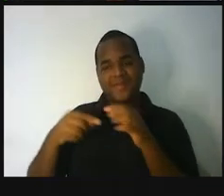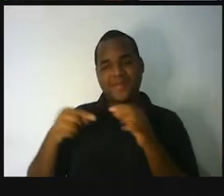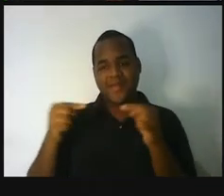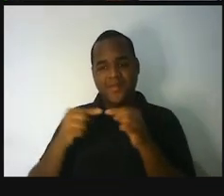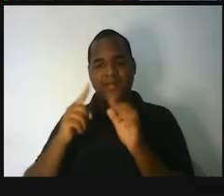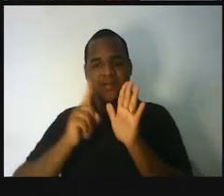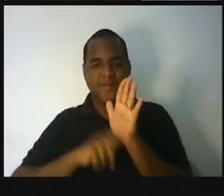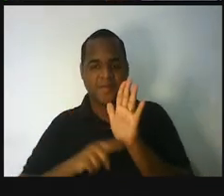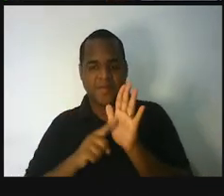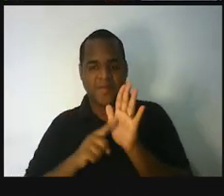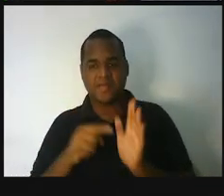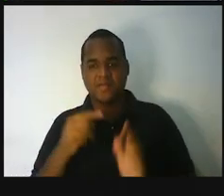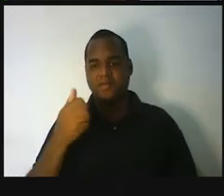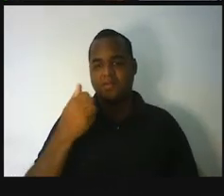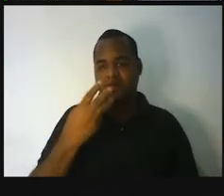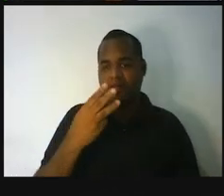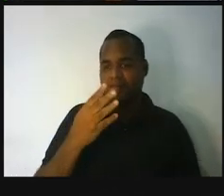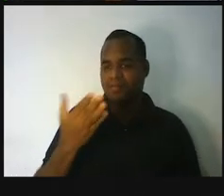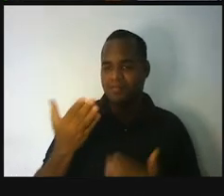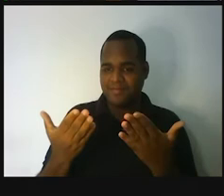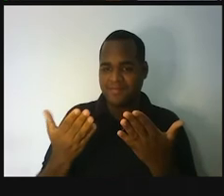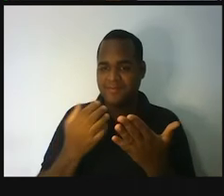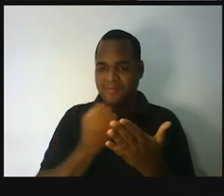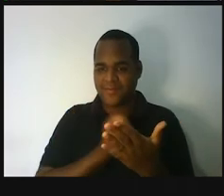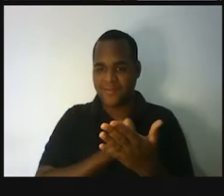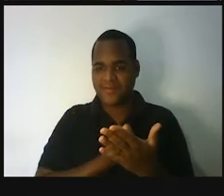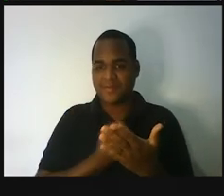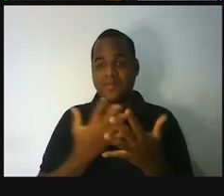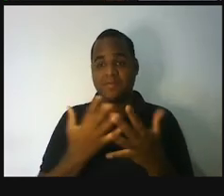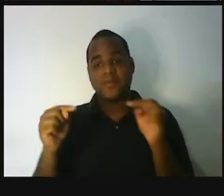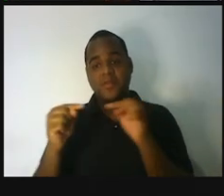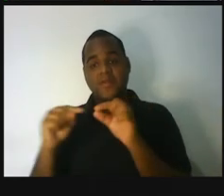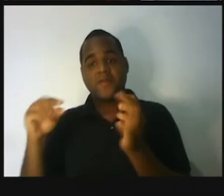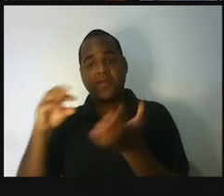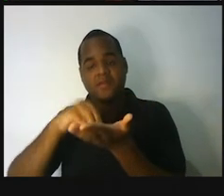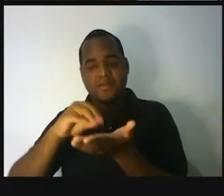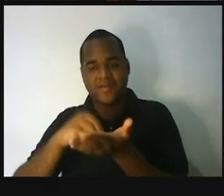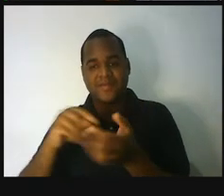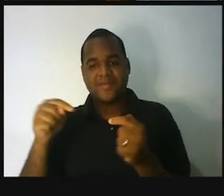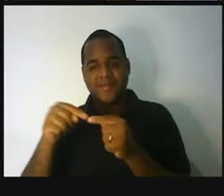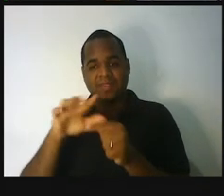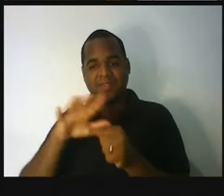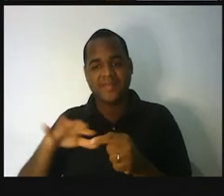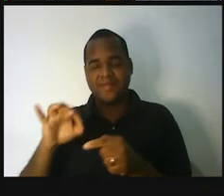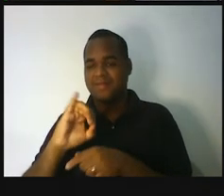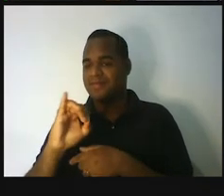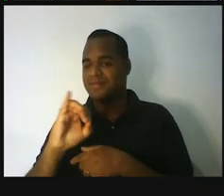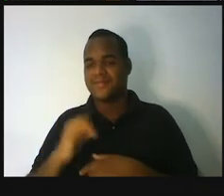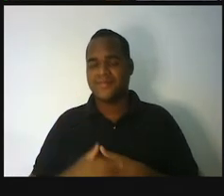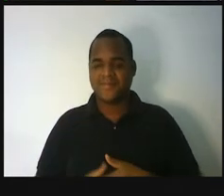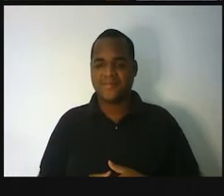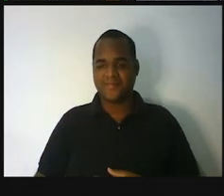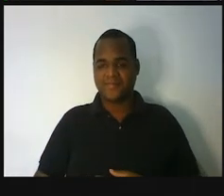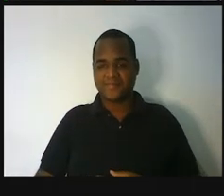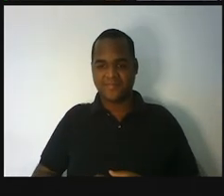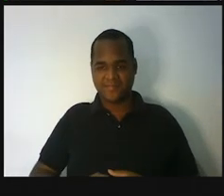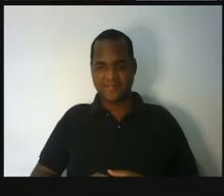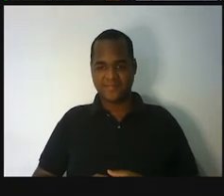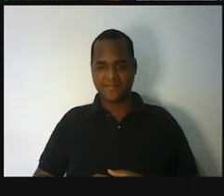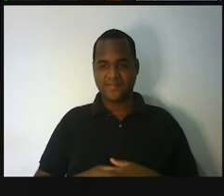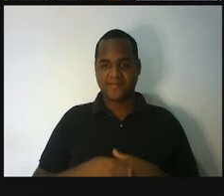menos o doméstico, o resultado que sobra vai ser o internacional. Ó, calculadora.